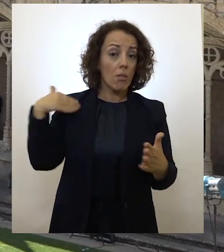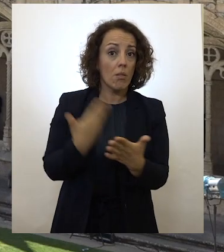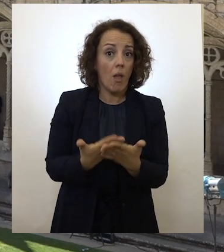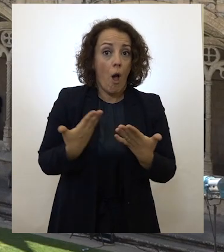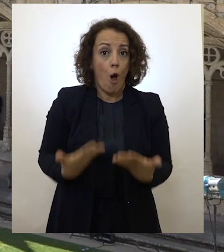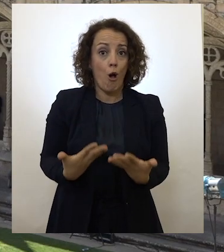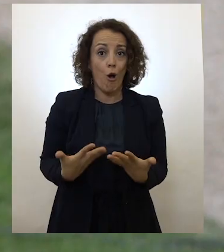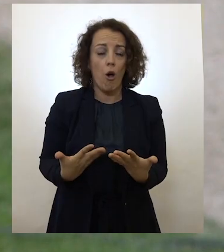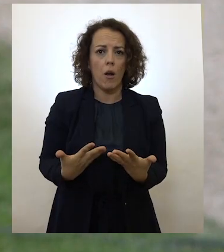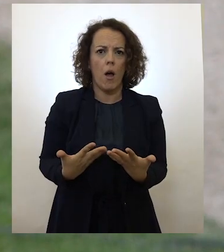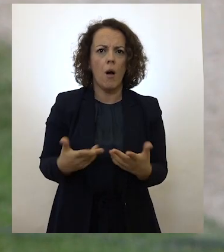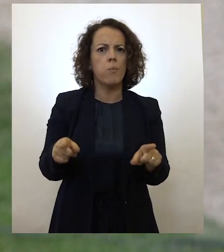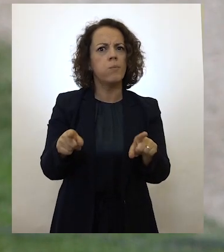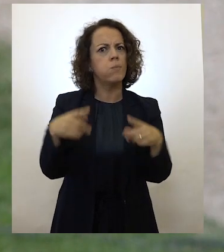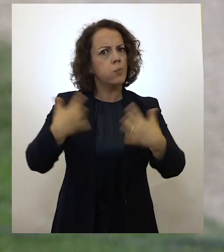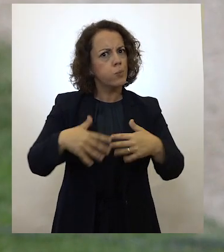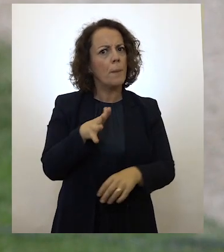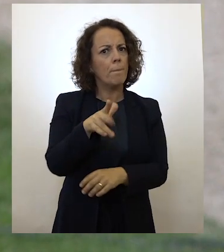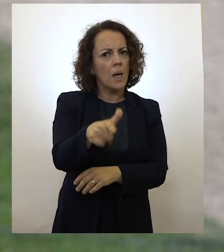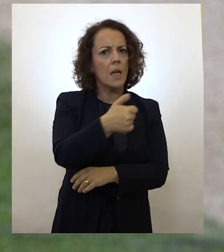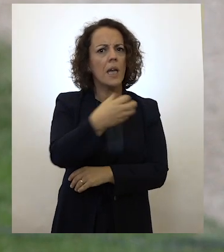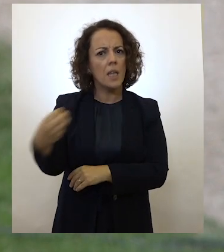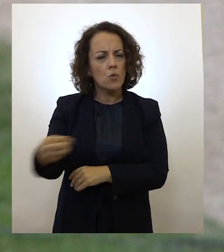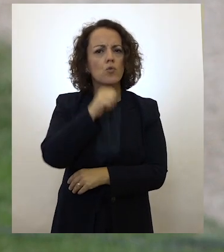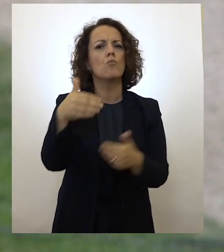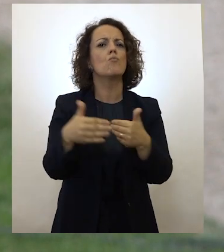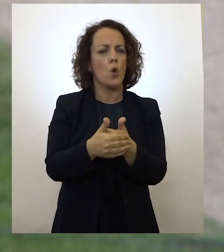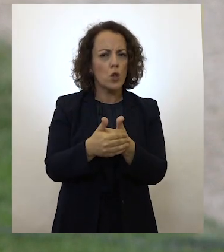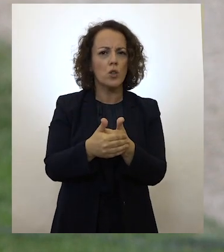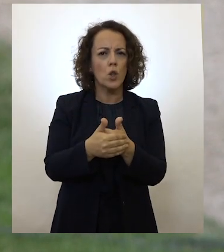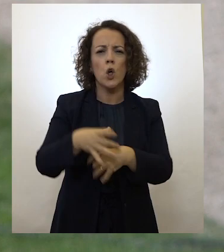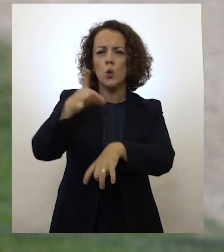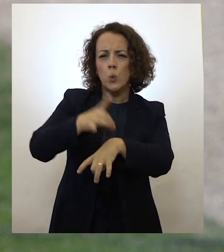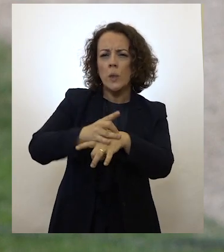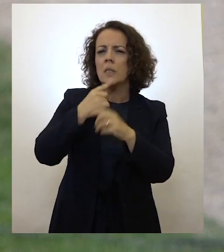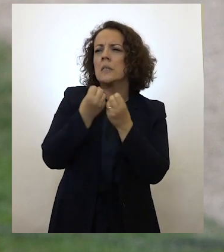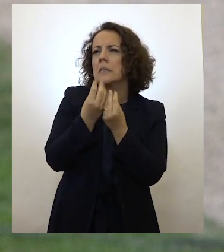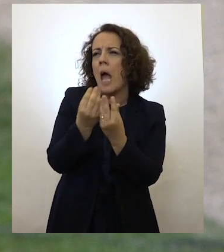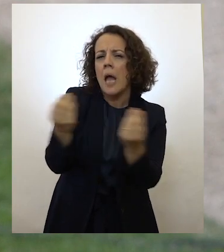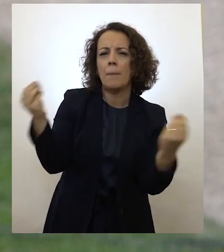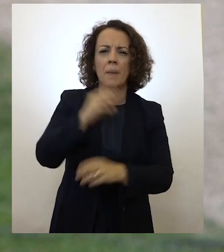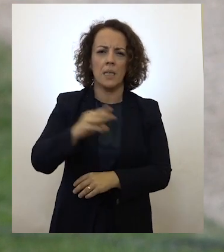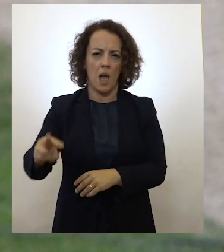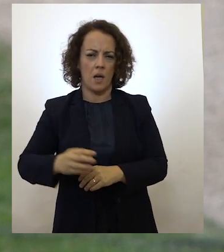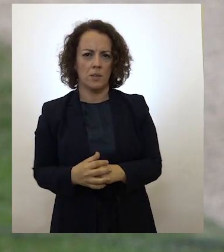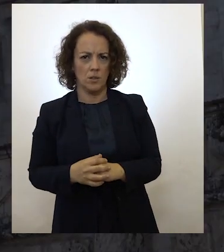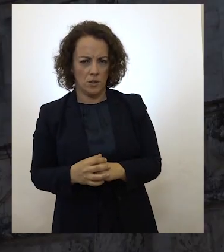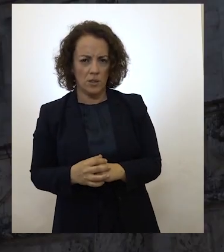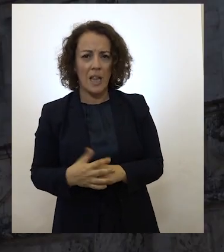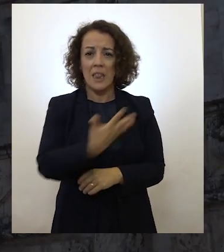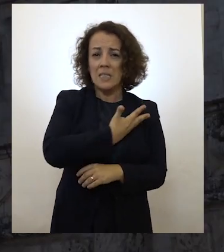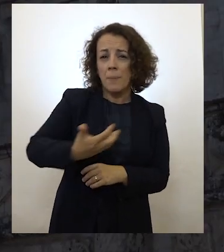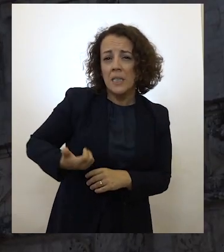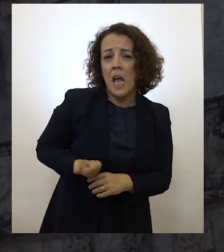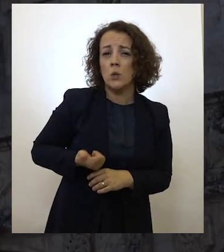cerca de 1.500 mortos, mais dezenas de milhares de pacientes, mais três centenas de